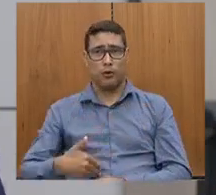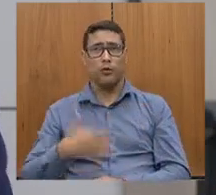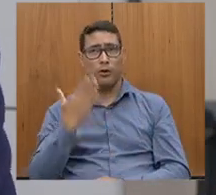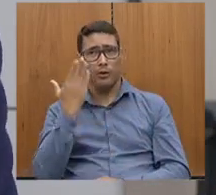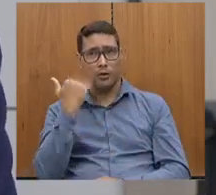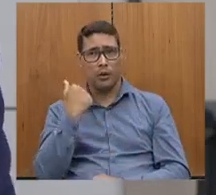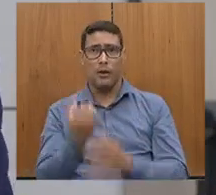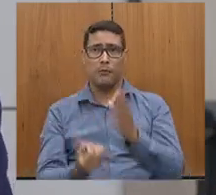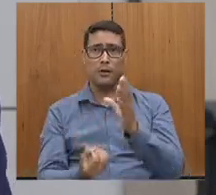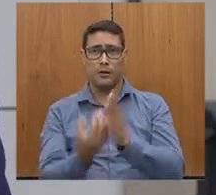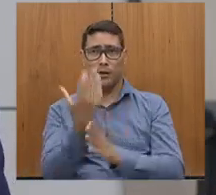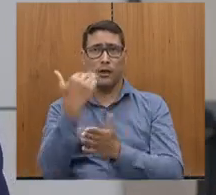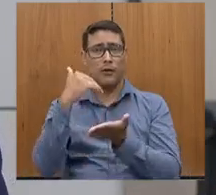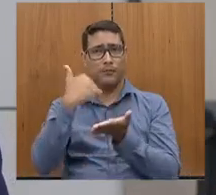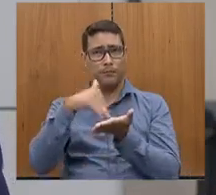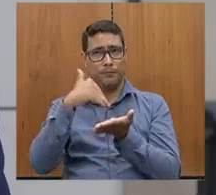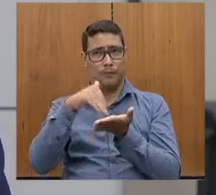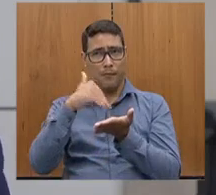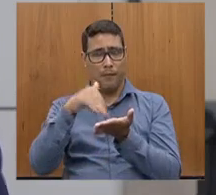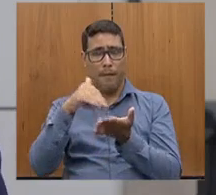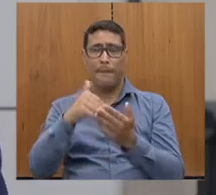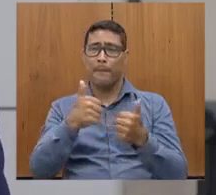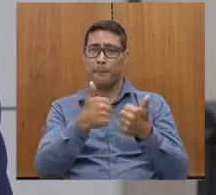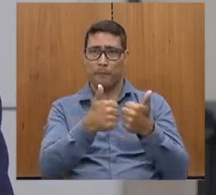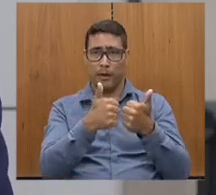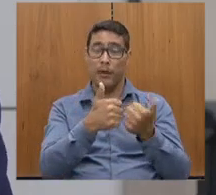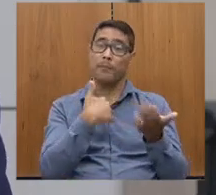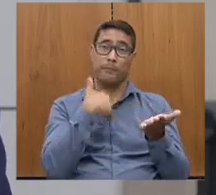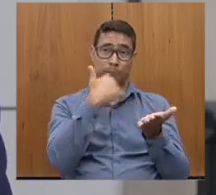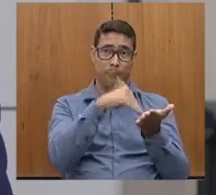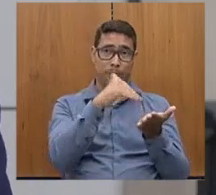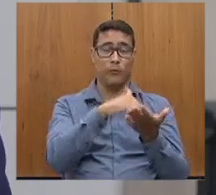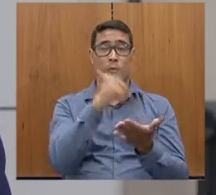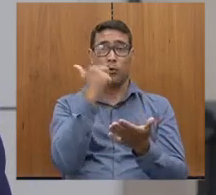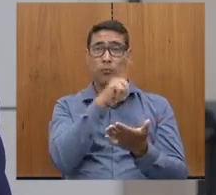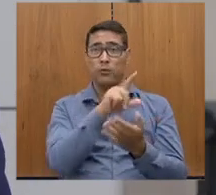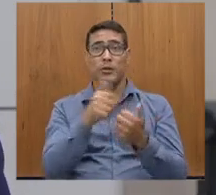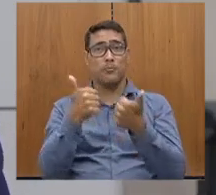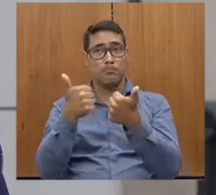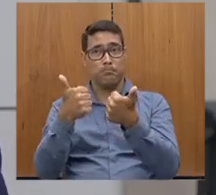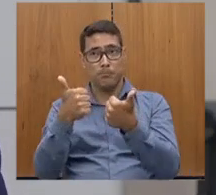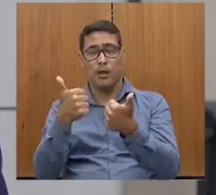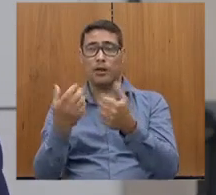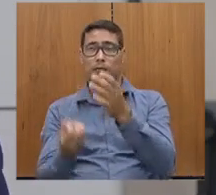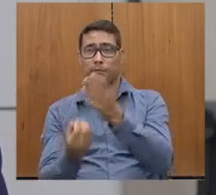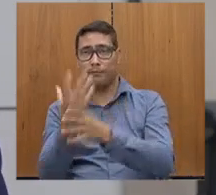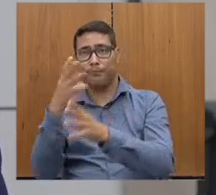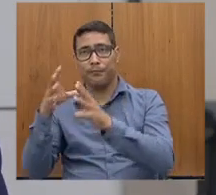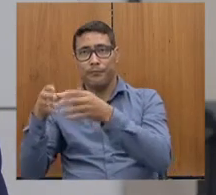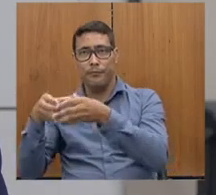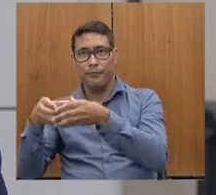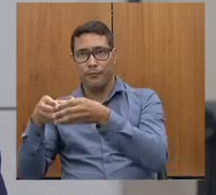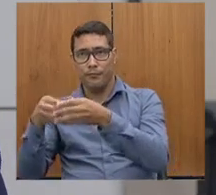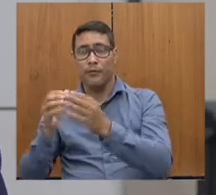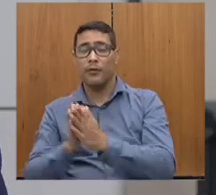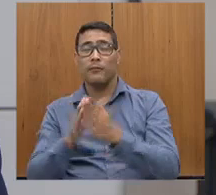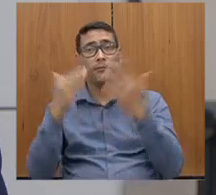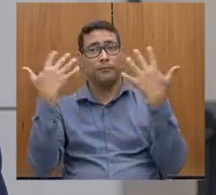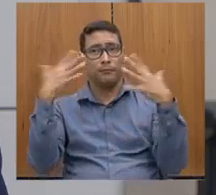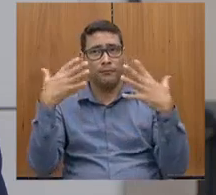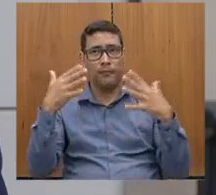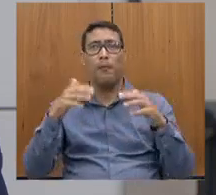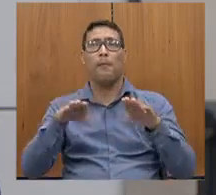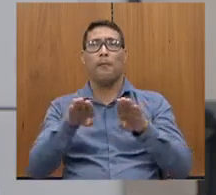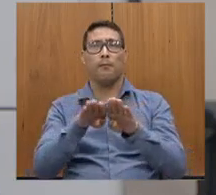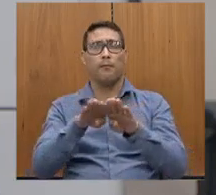soube formar equipe, e aí parabenizá-lo pelo trabalho, e não só